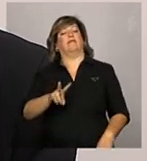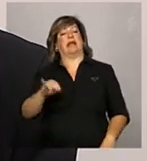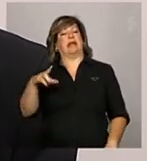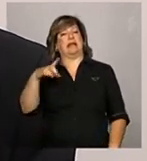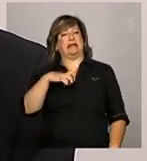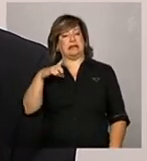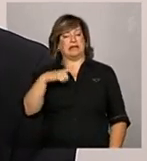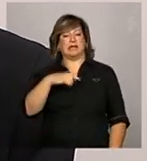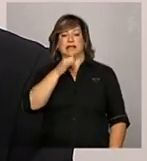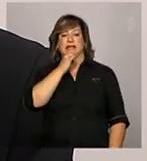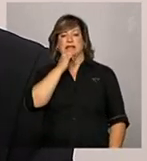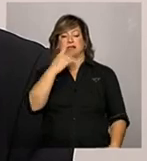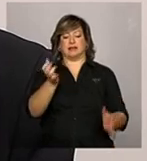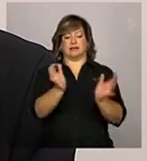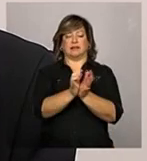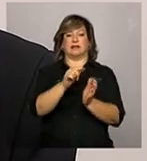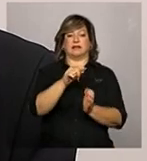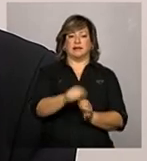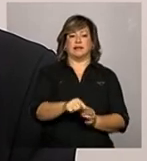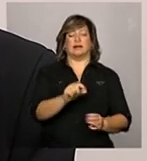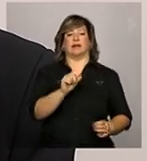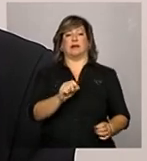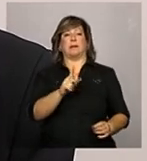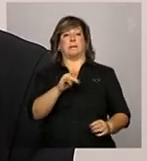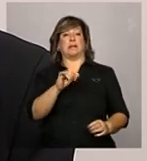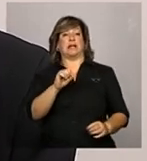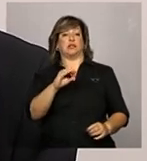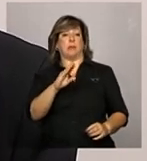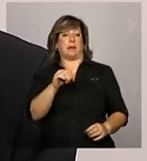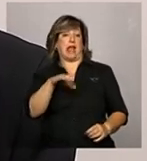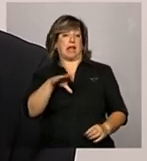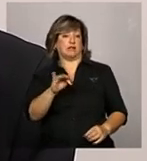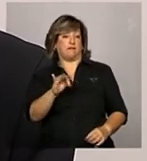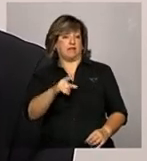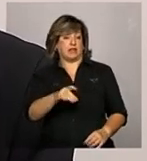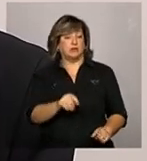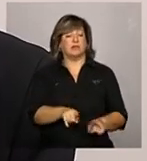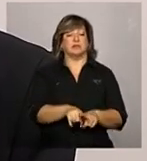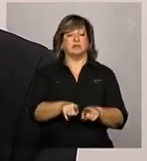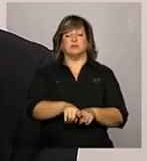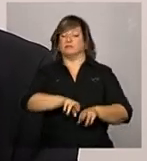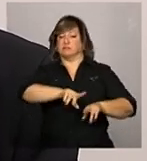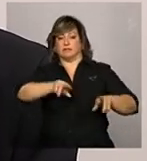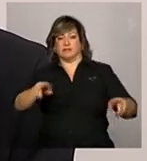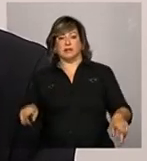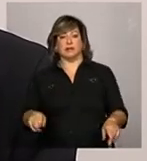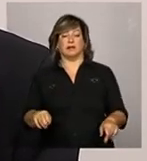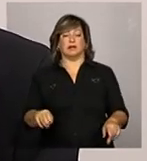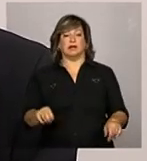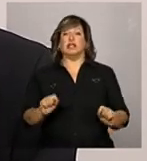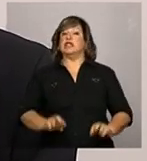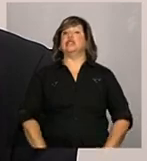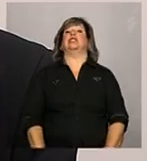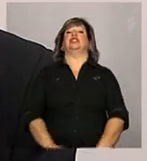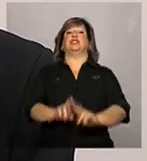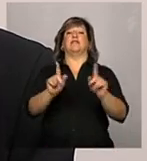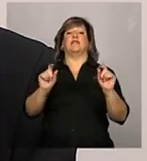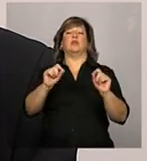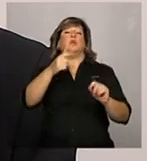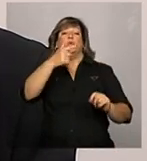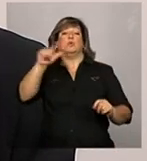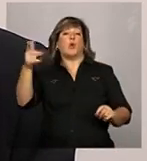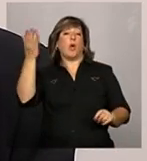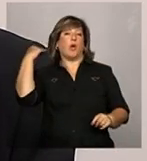a sessão, por exemplo, do piso básico fixo, do piso básico de transição e assim sucessivamente. Diferente dos outros demonstrativos,